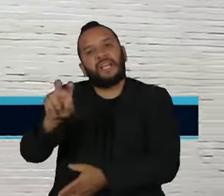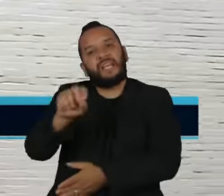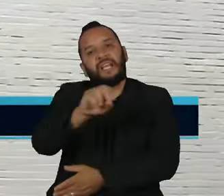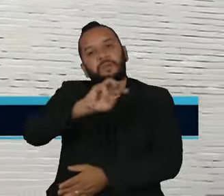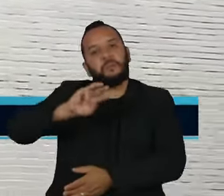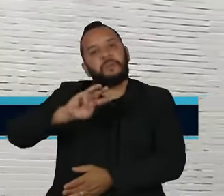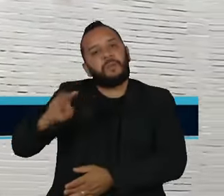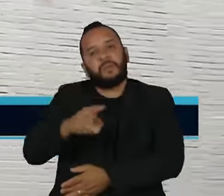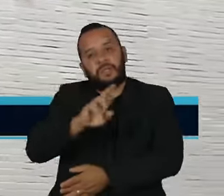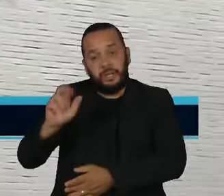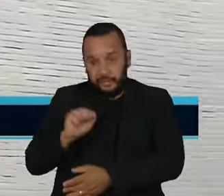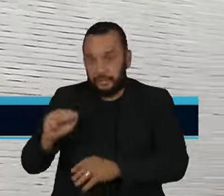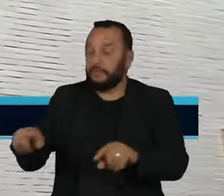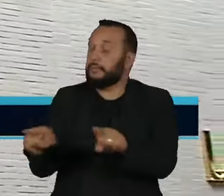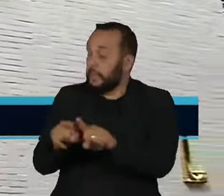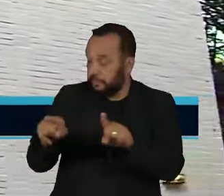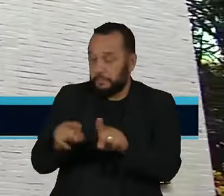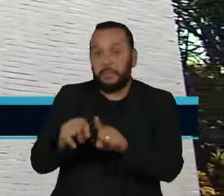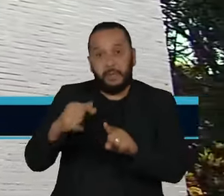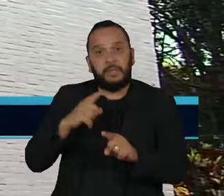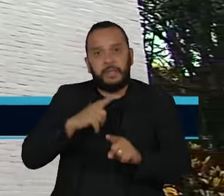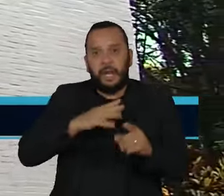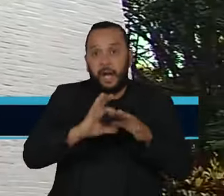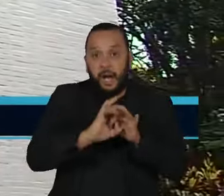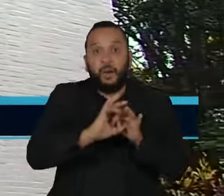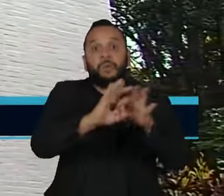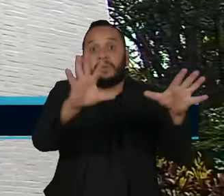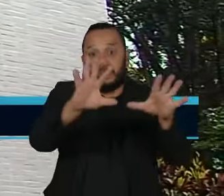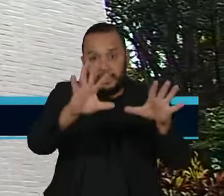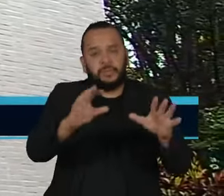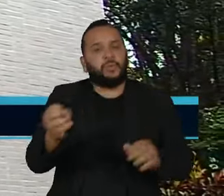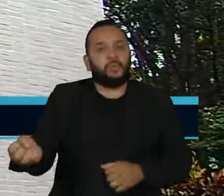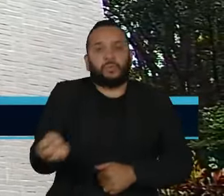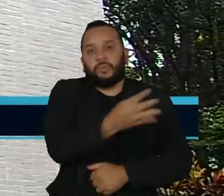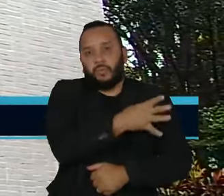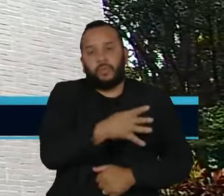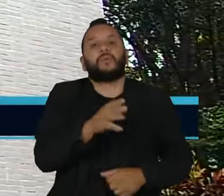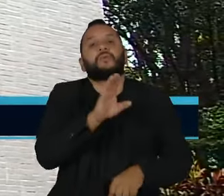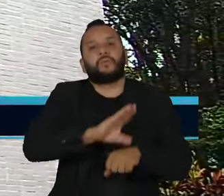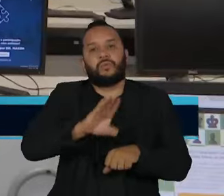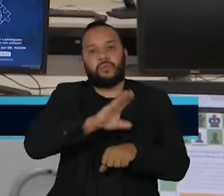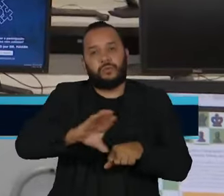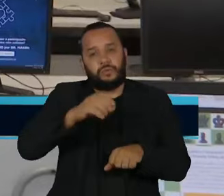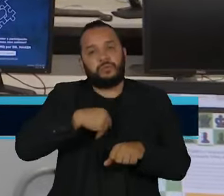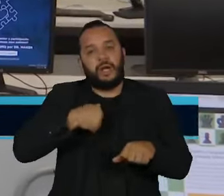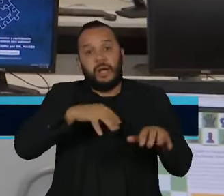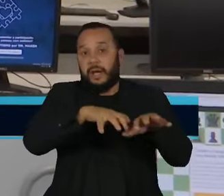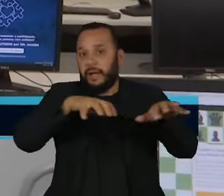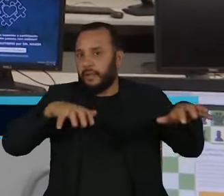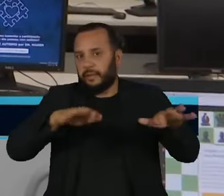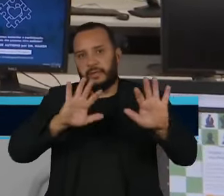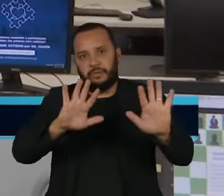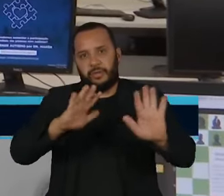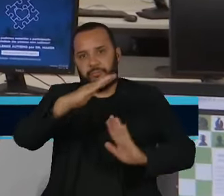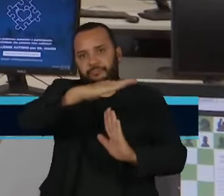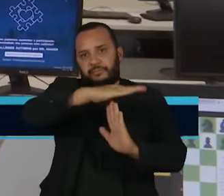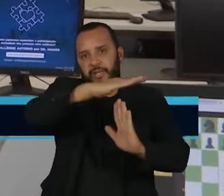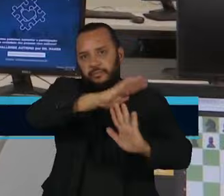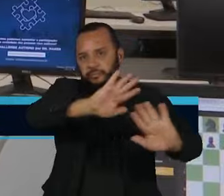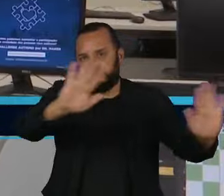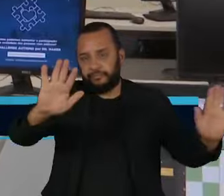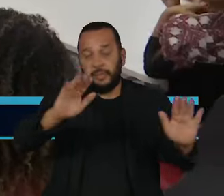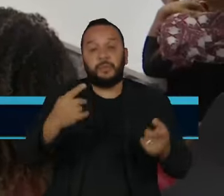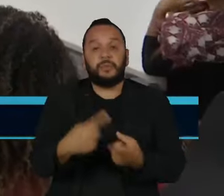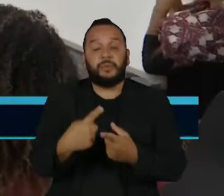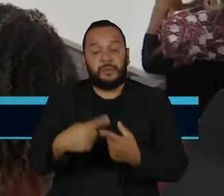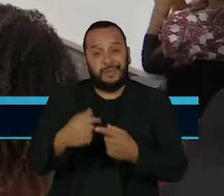por 90 dias as autorizações para novos cursos de licenciatura não presenciais. Hoje, seis em dez professores